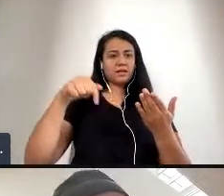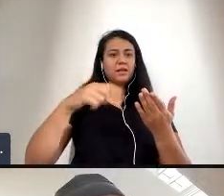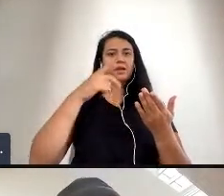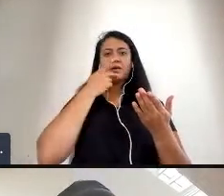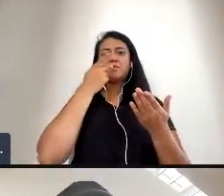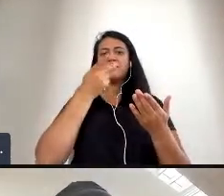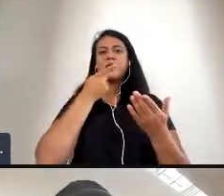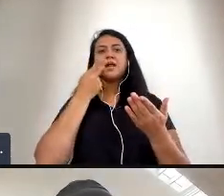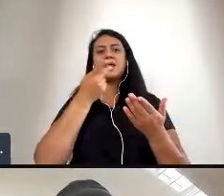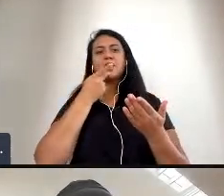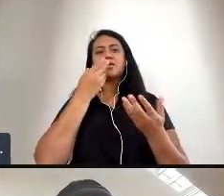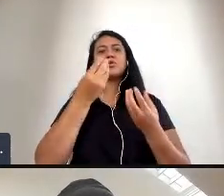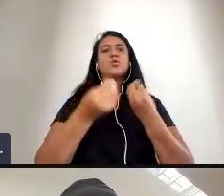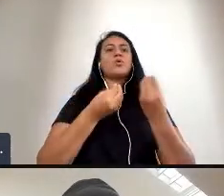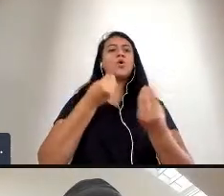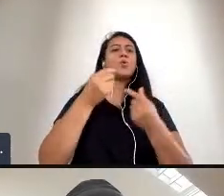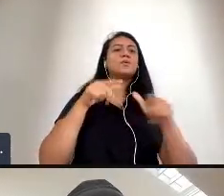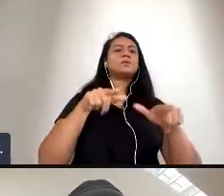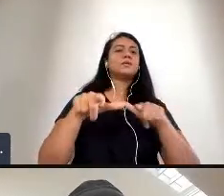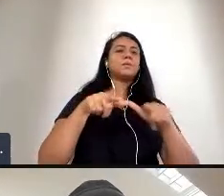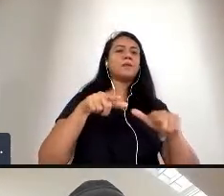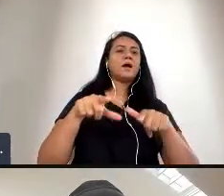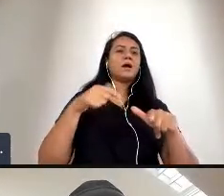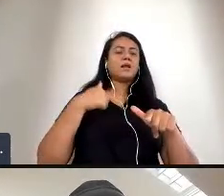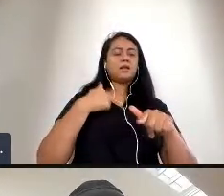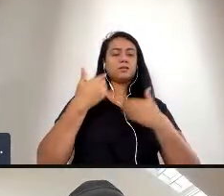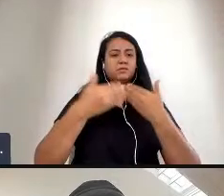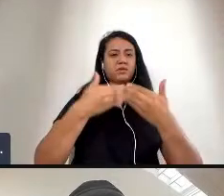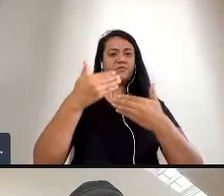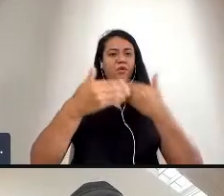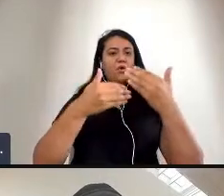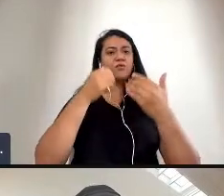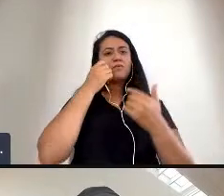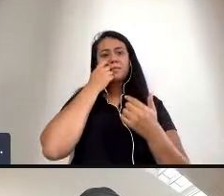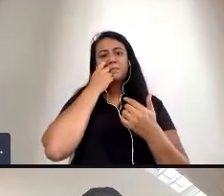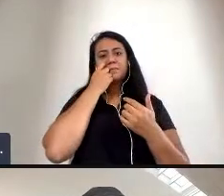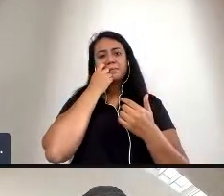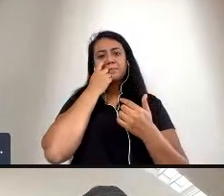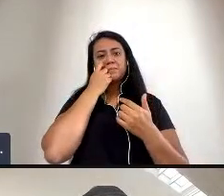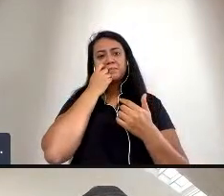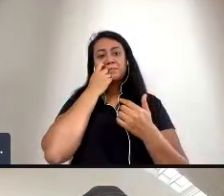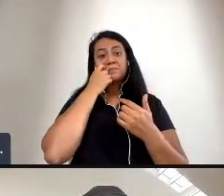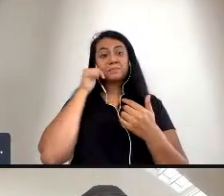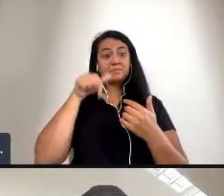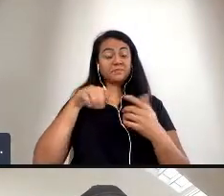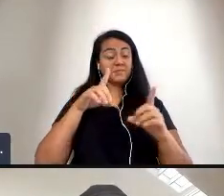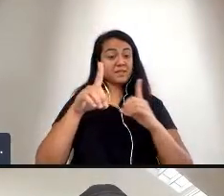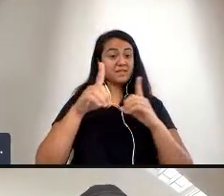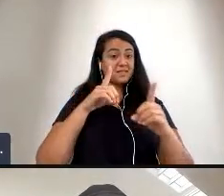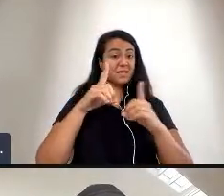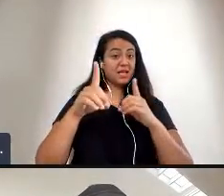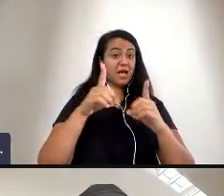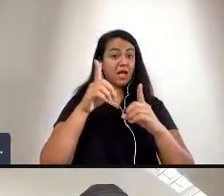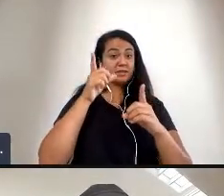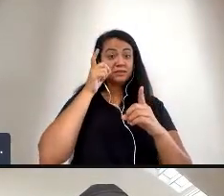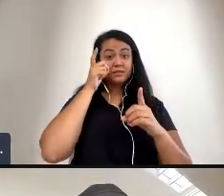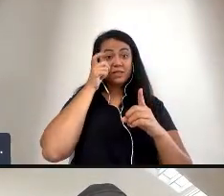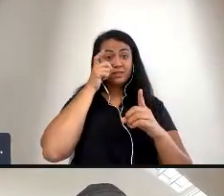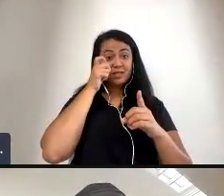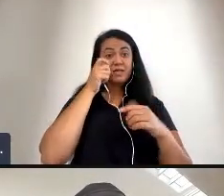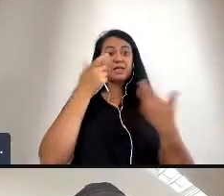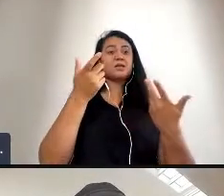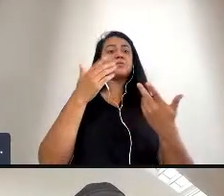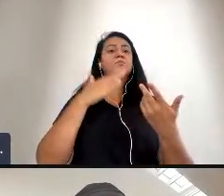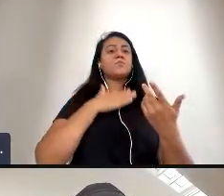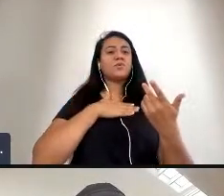sobre o trabalho que eu venho desenvolvendo e nesse diálogo tão interessante adorei conhecer você